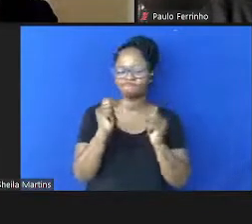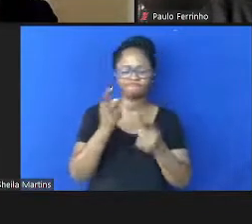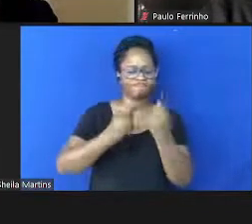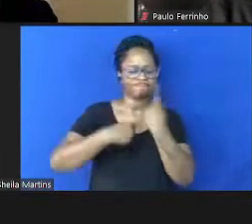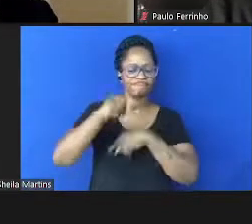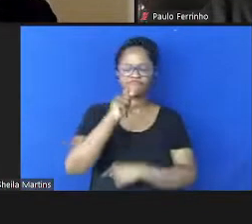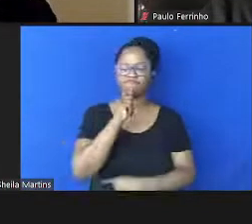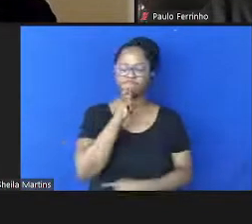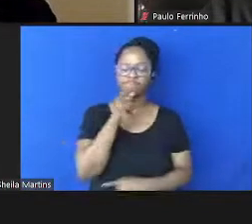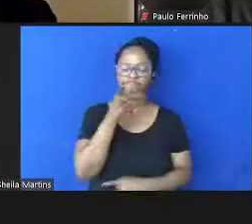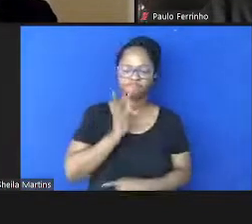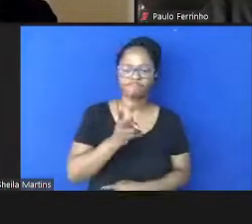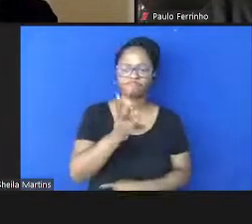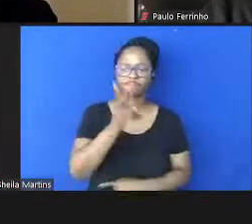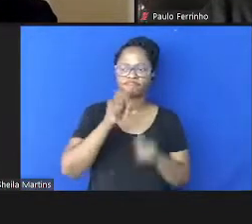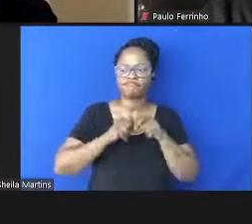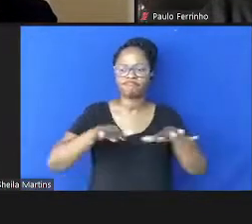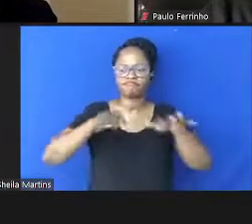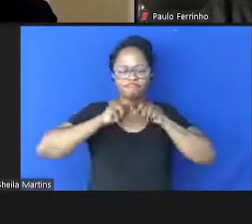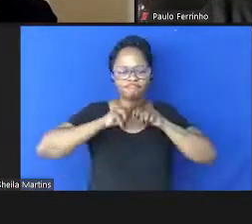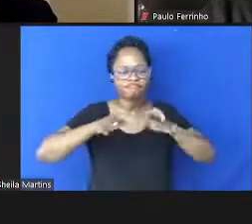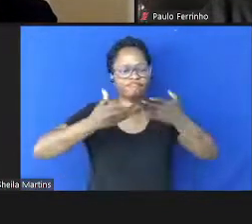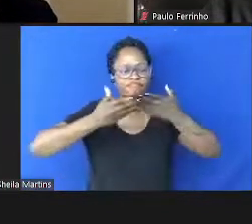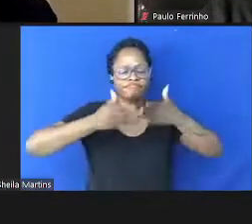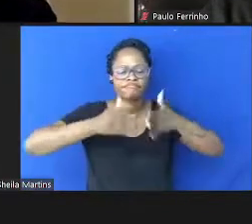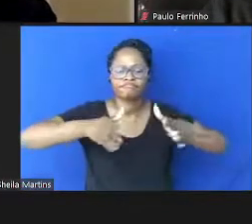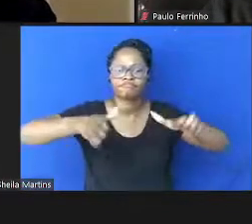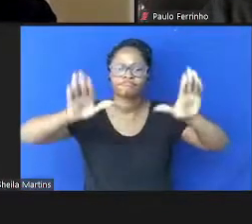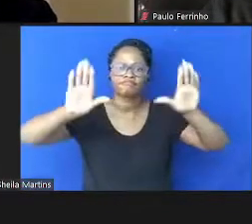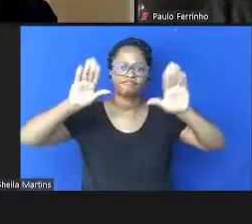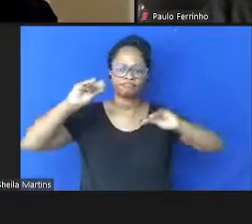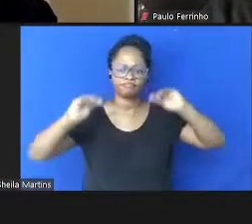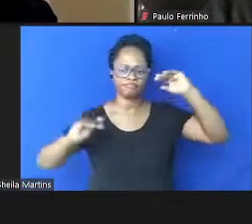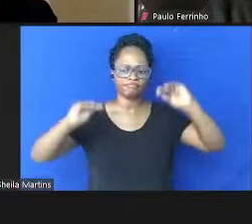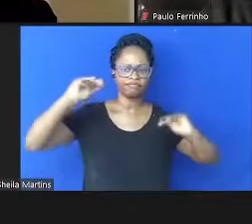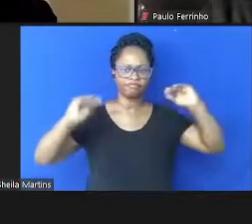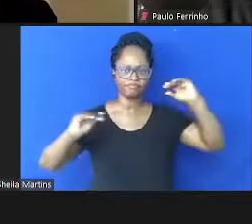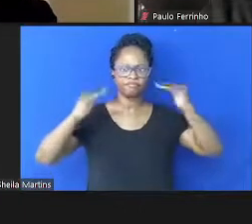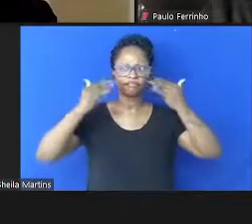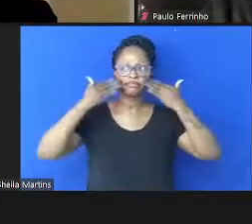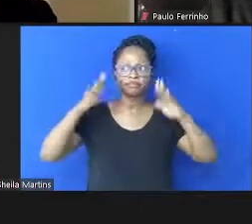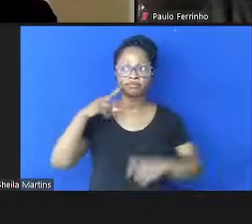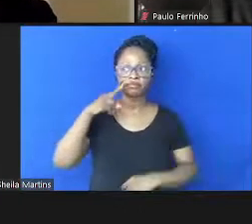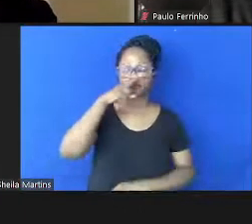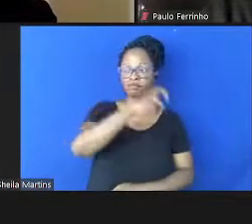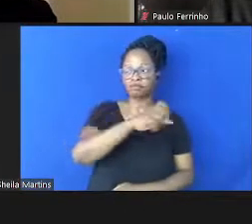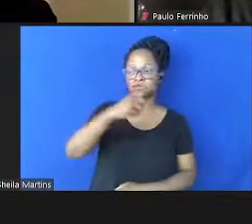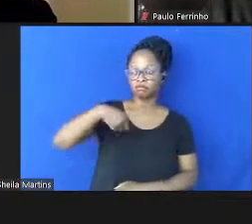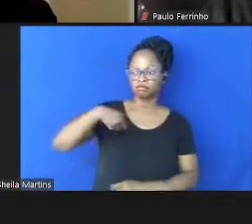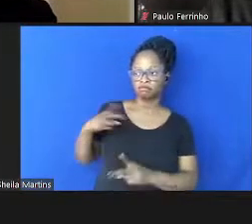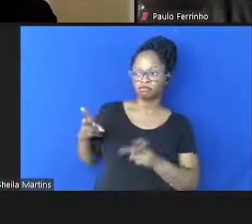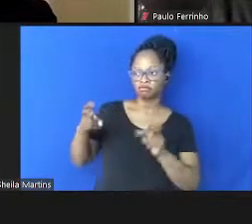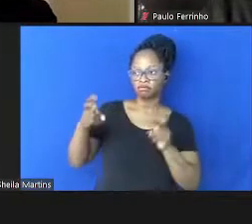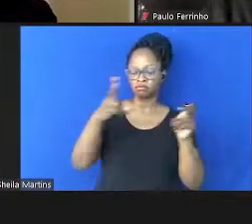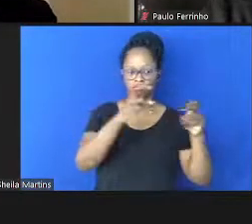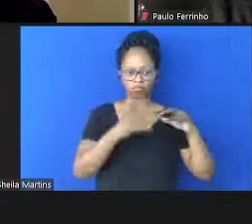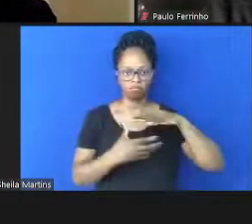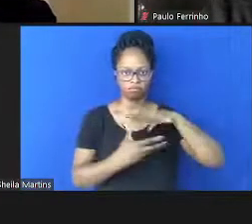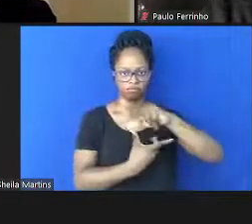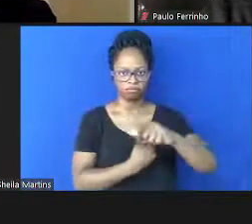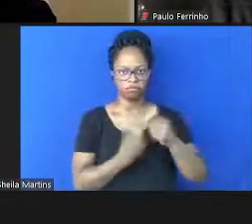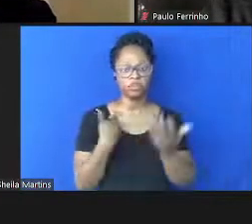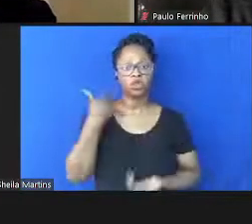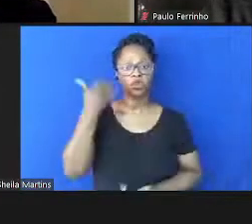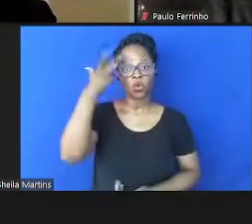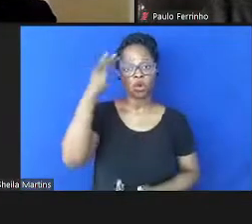estaremos reproduzindo e ampliando as desigualdades escandalosas que nós observamos no plano global. Eu acho que é